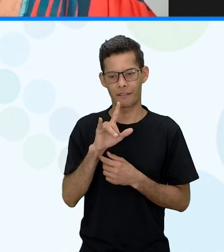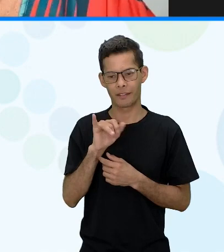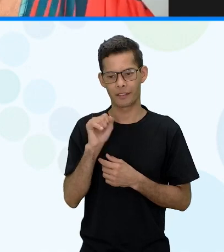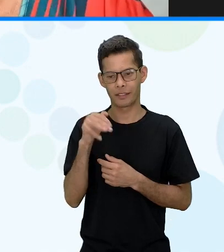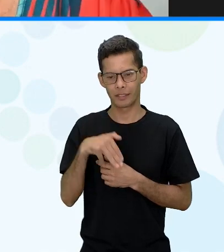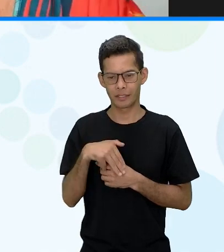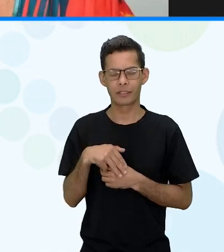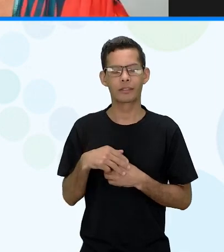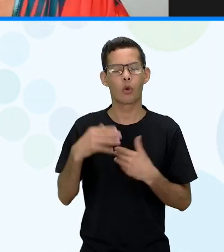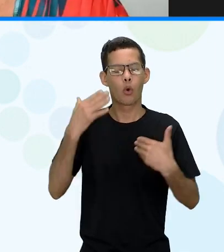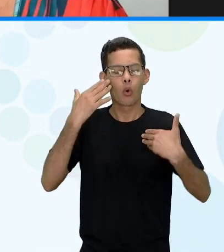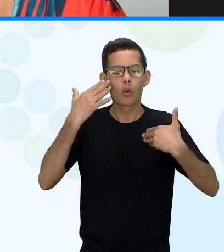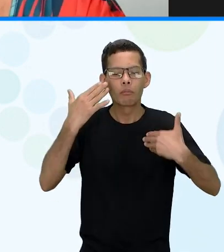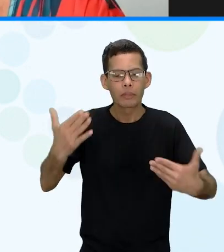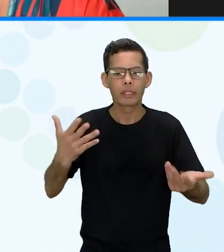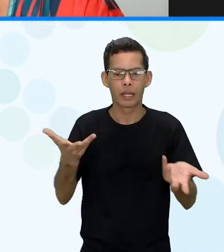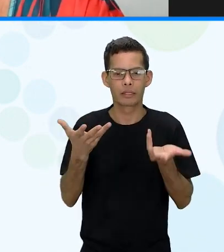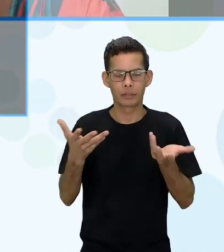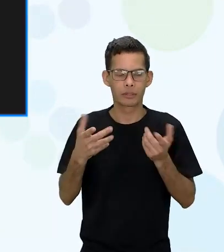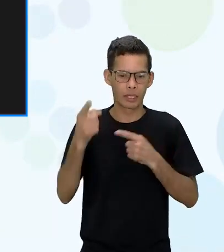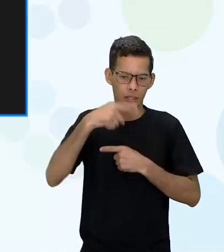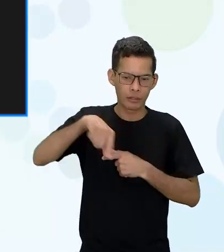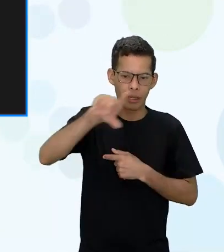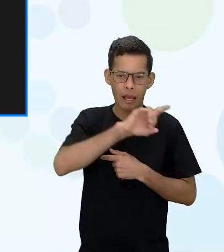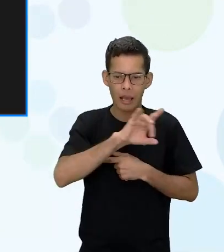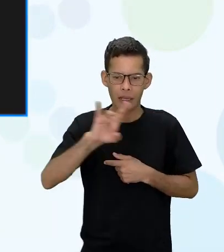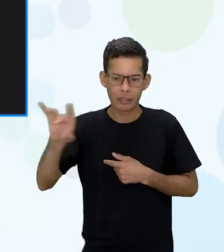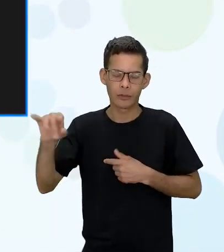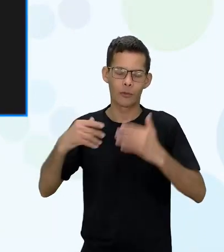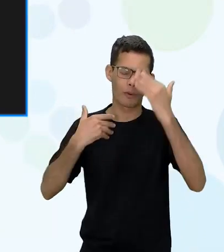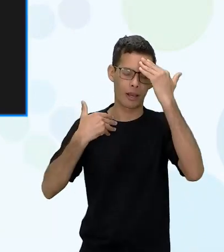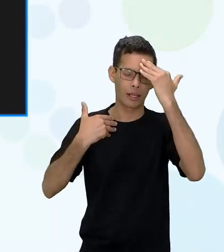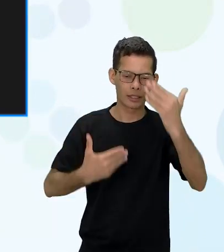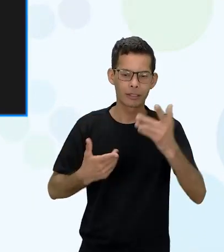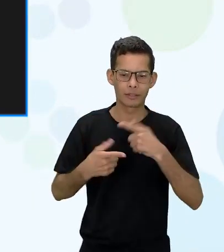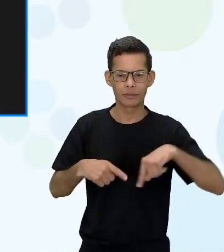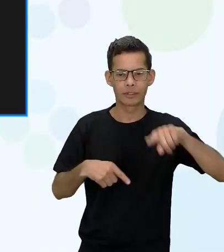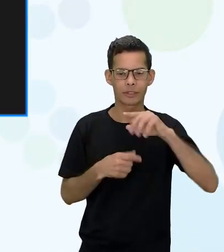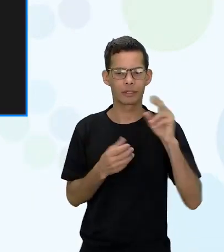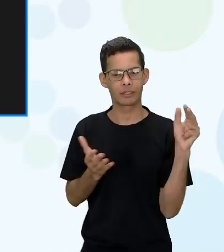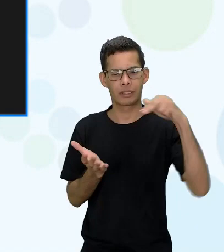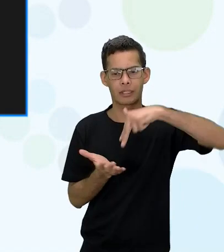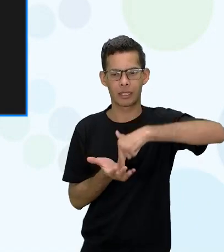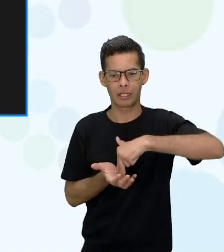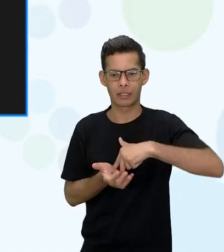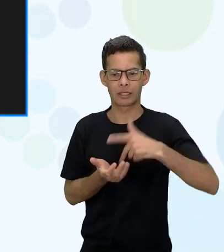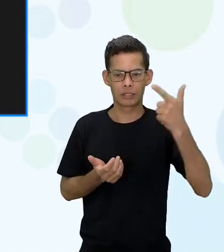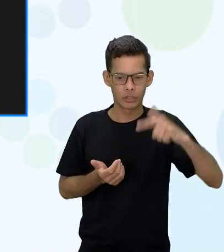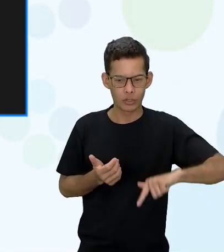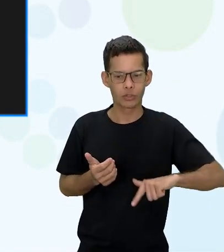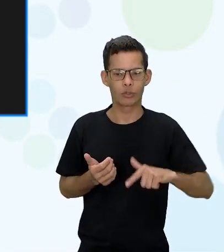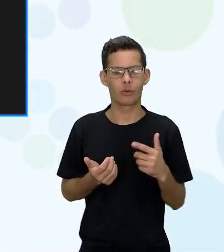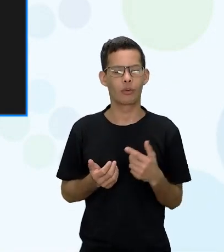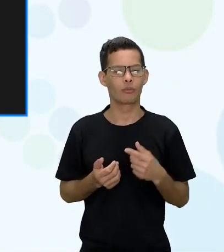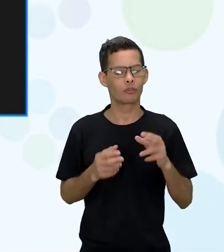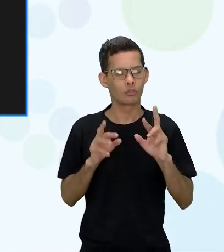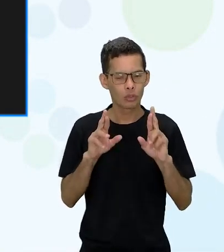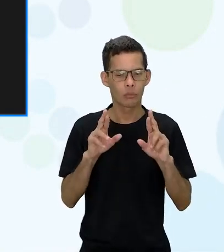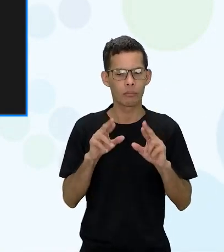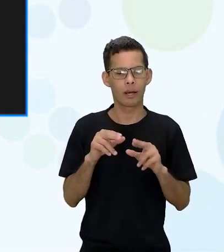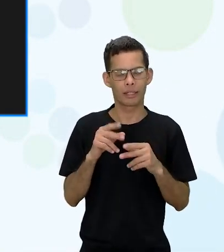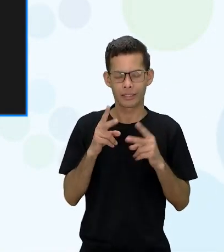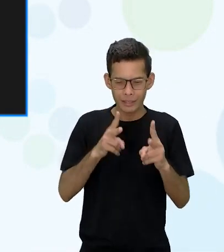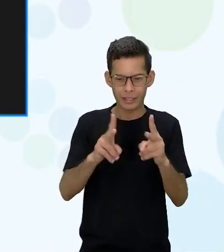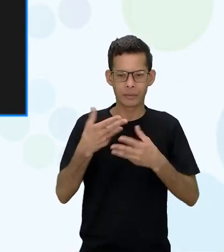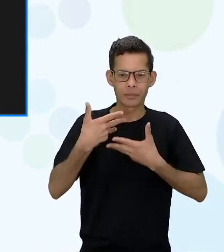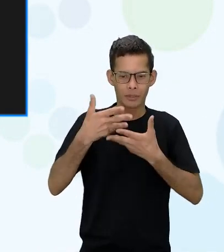obrigada queria agradecer a todos vocês foi um prazer estar aqui de novo com vocês e sempre que vocês me chamavam eu estou aqui